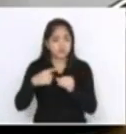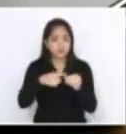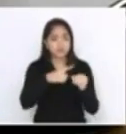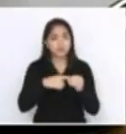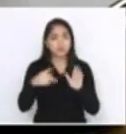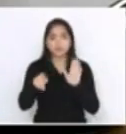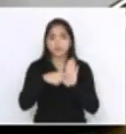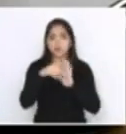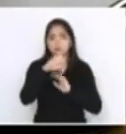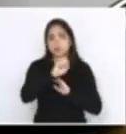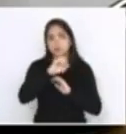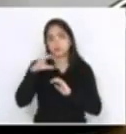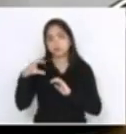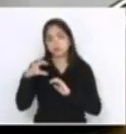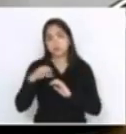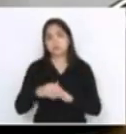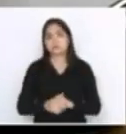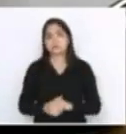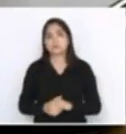Catarina. Era isso, Presidente.